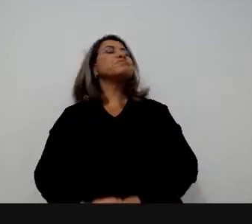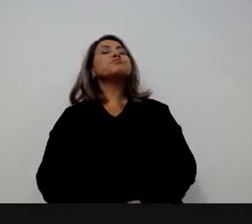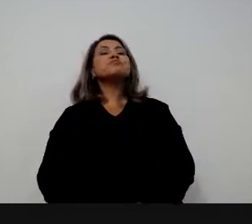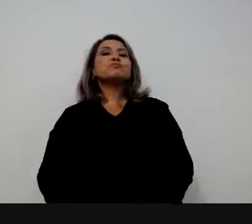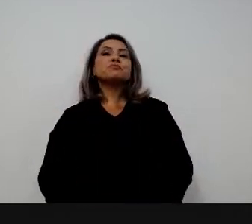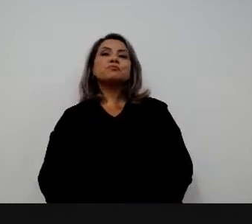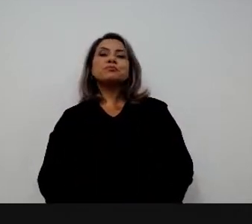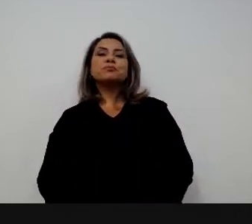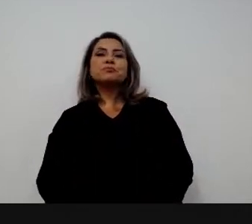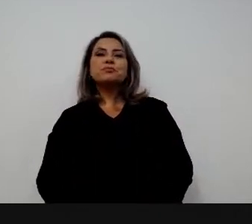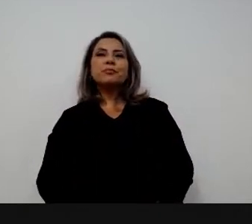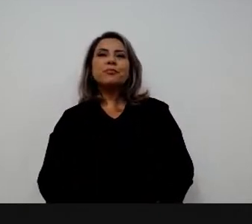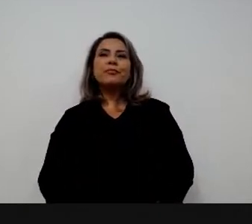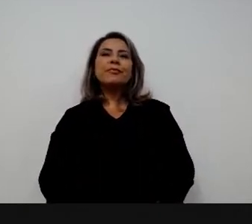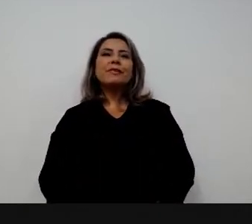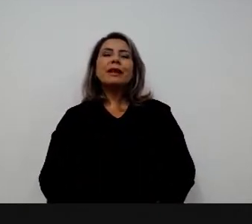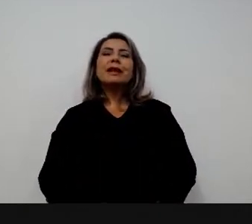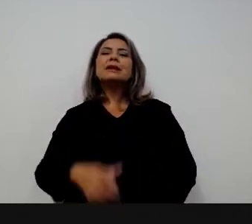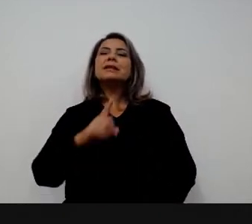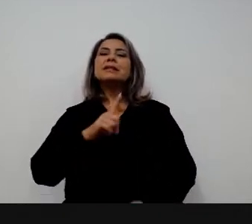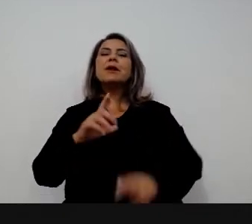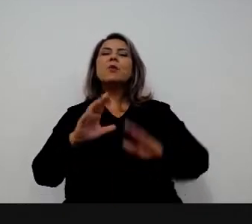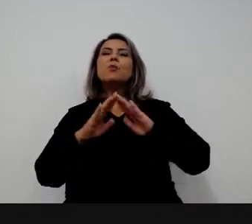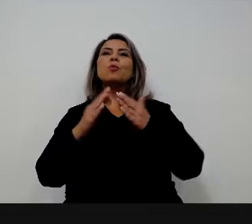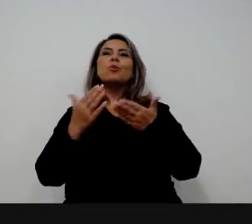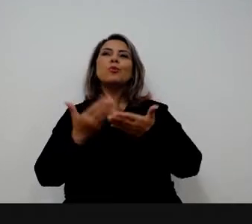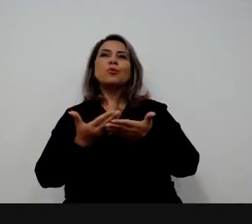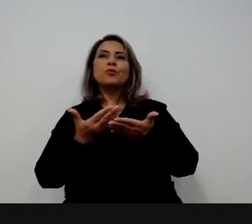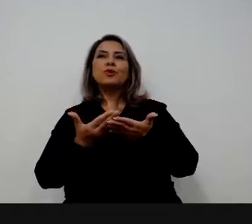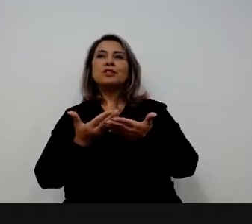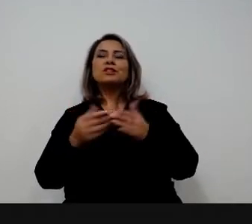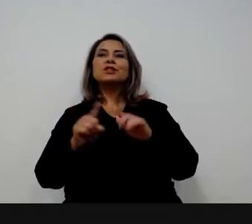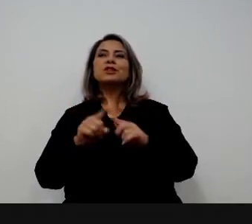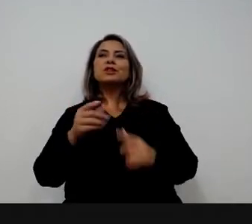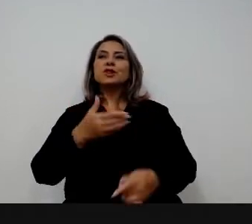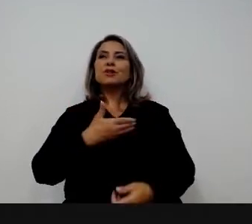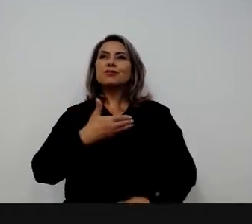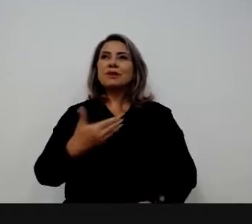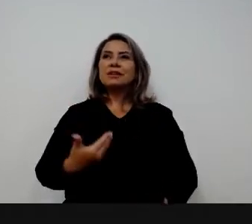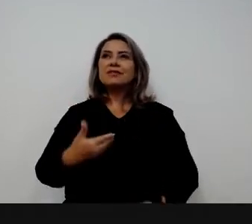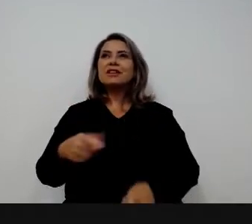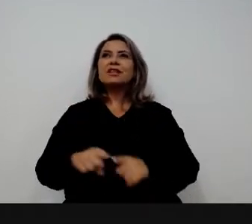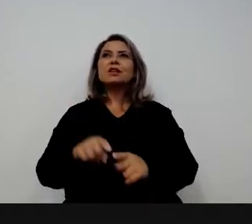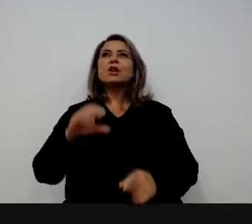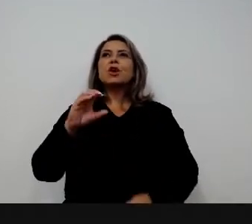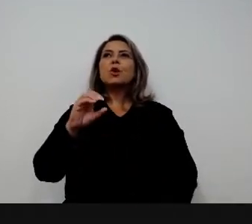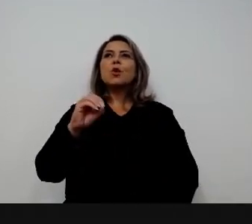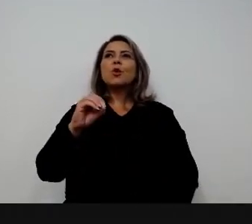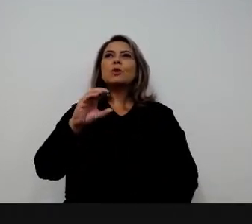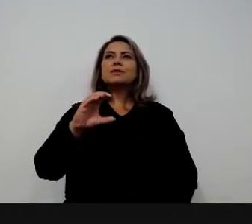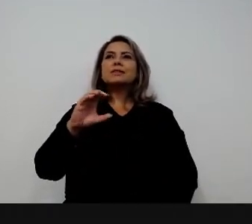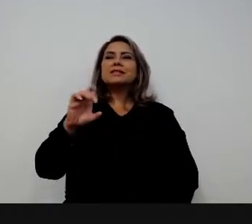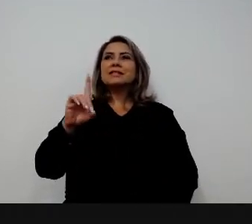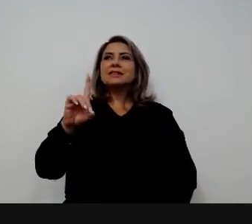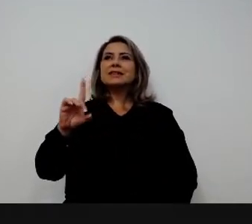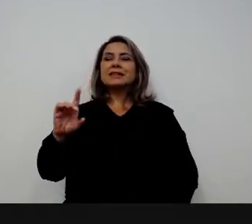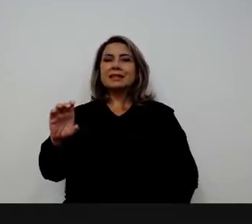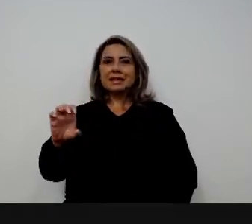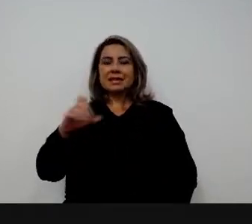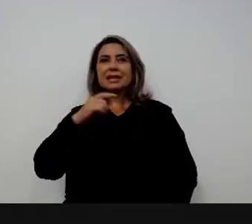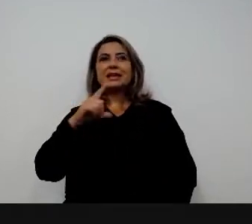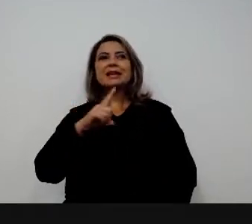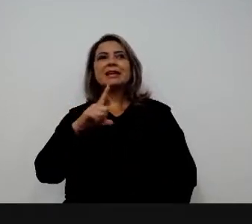pouco. E a rede de escolas de governo da OCDE hoje tem